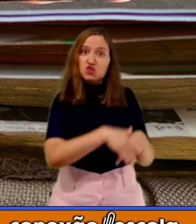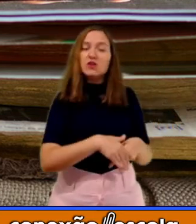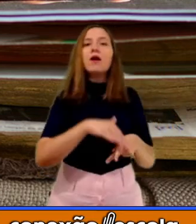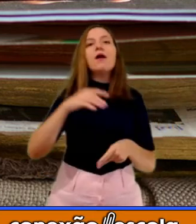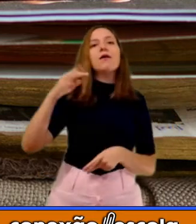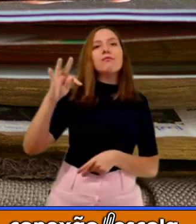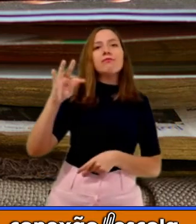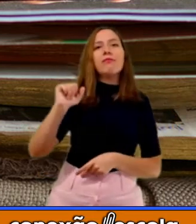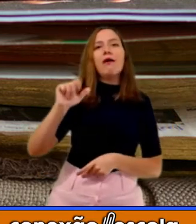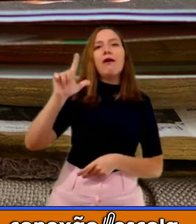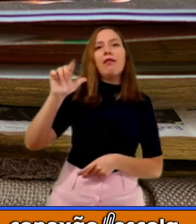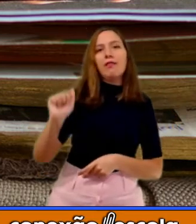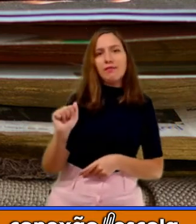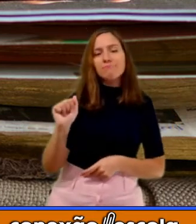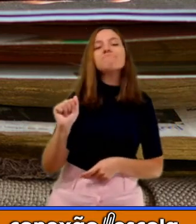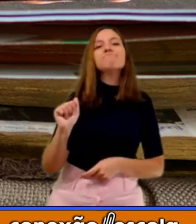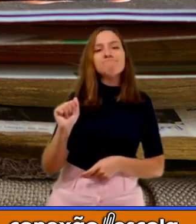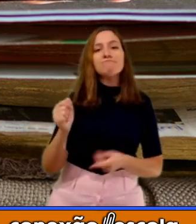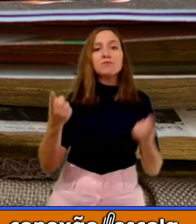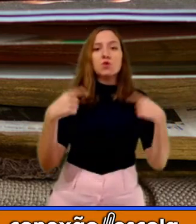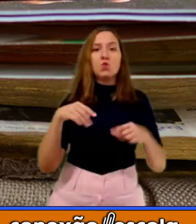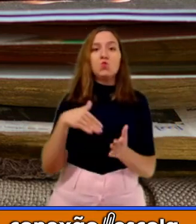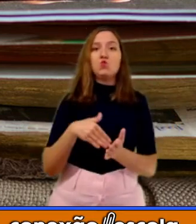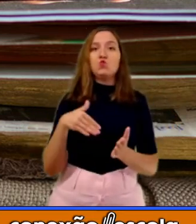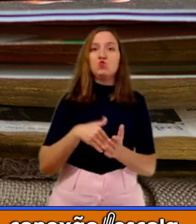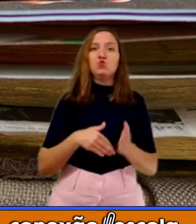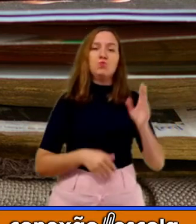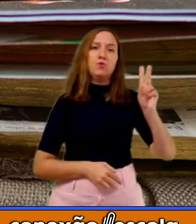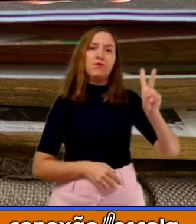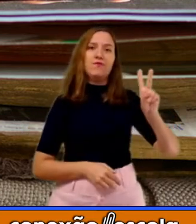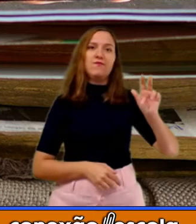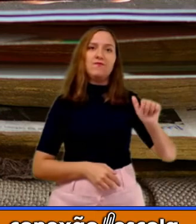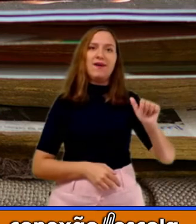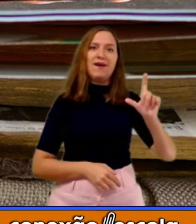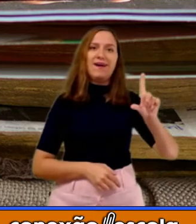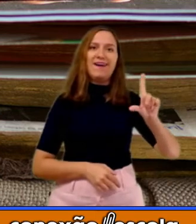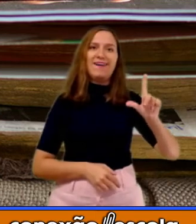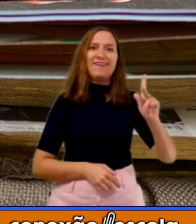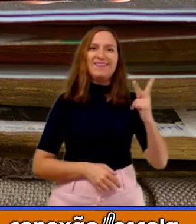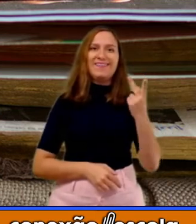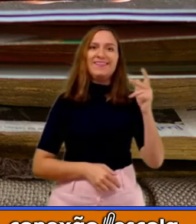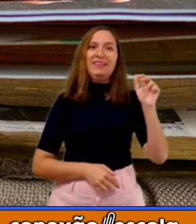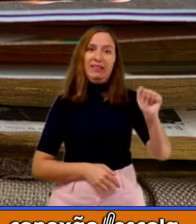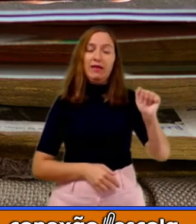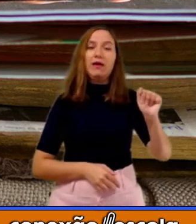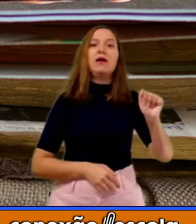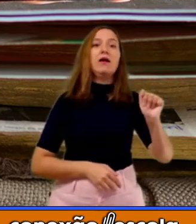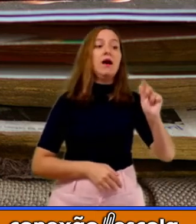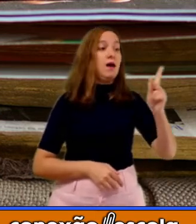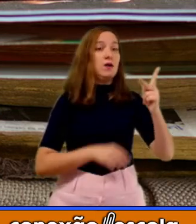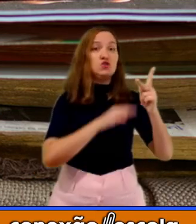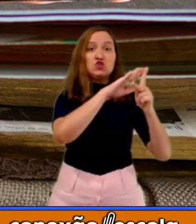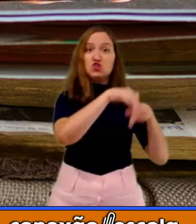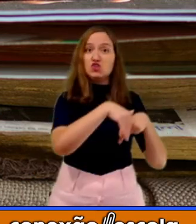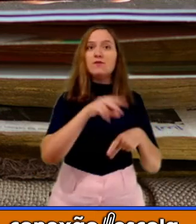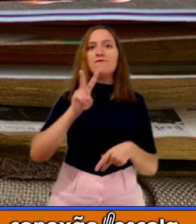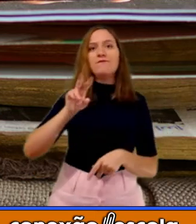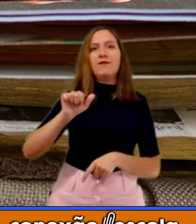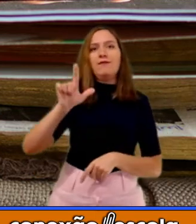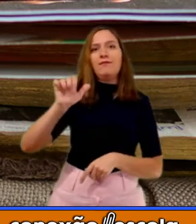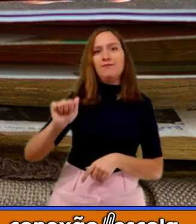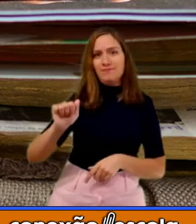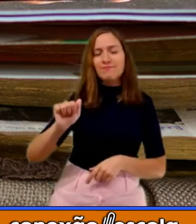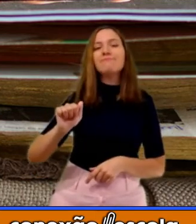tala. O último, valha. Se eu tirar o H, ele vai ficar vala.